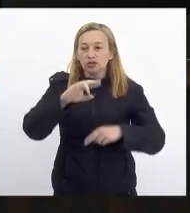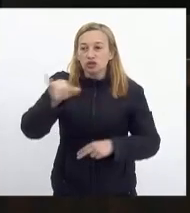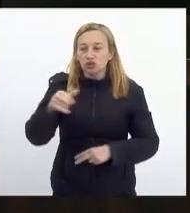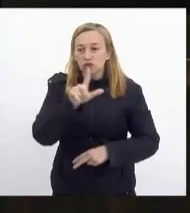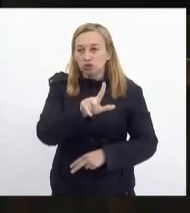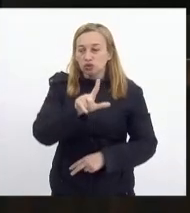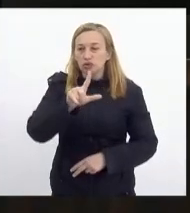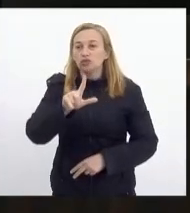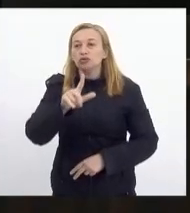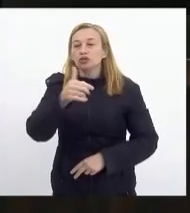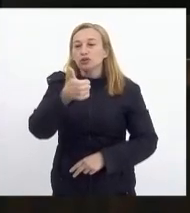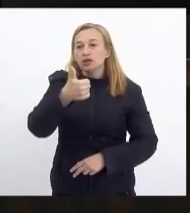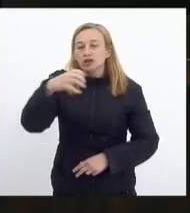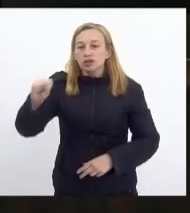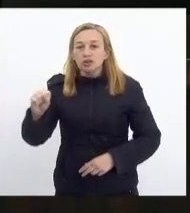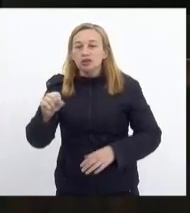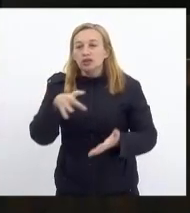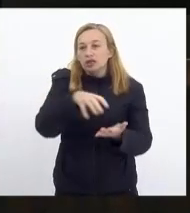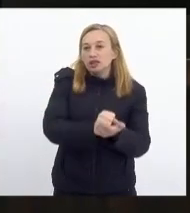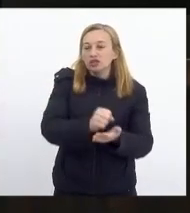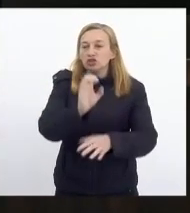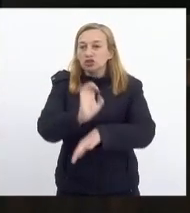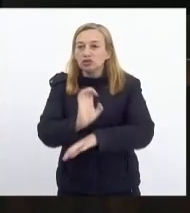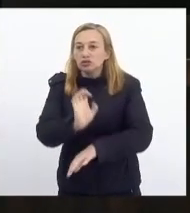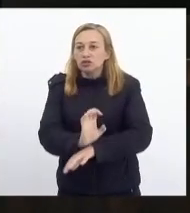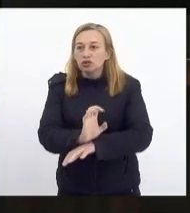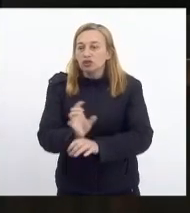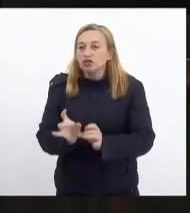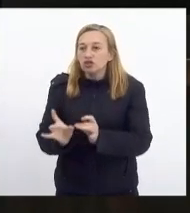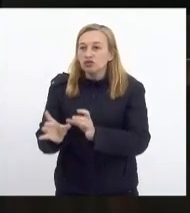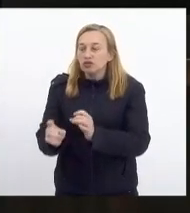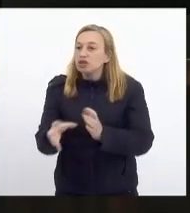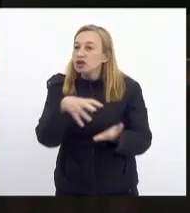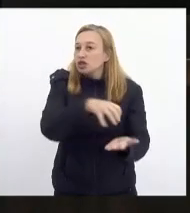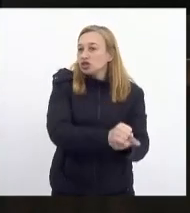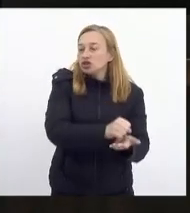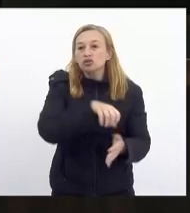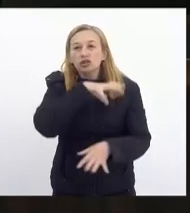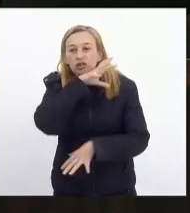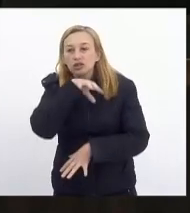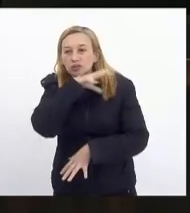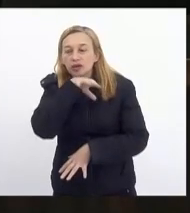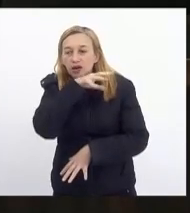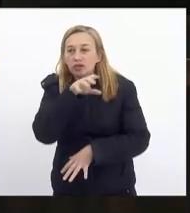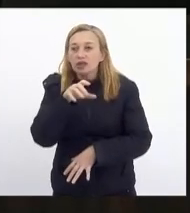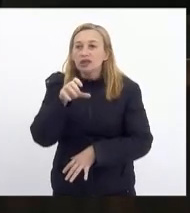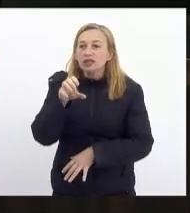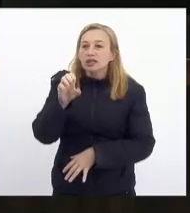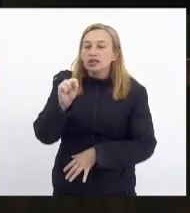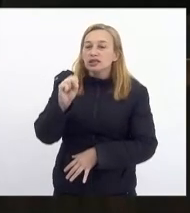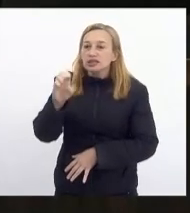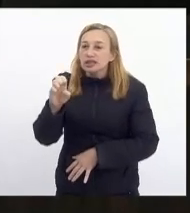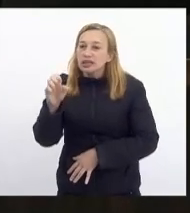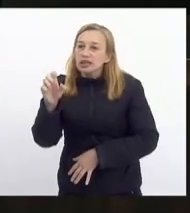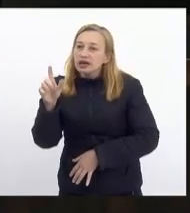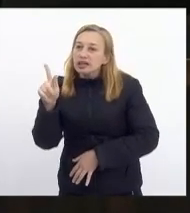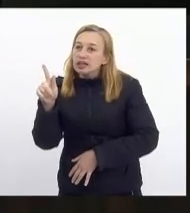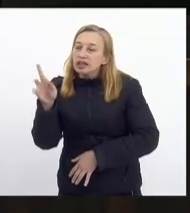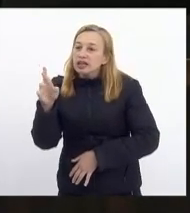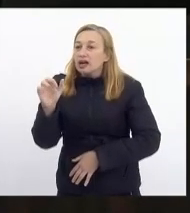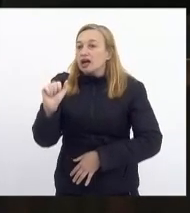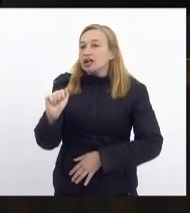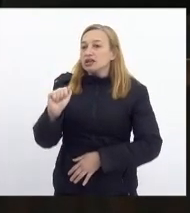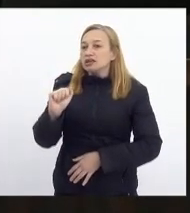que cria o Cadastro Estadual de Comércio e Registro Animal, SECRA, e depois... E